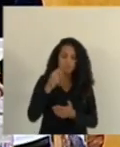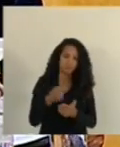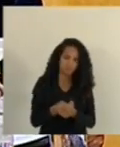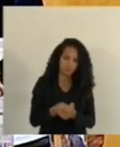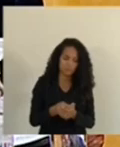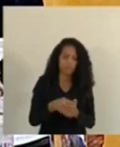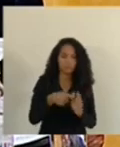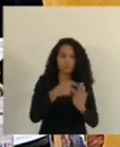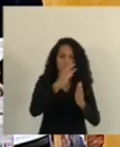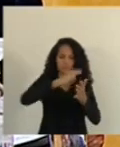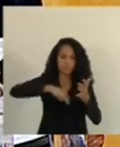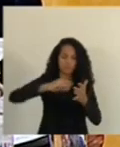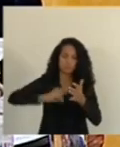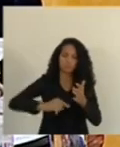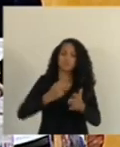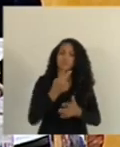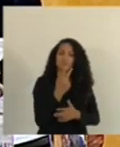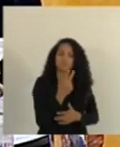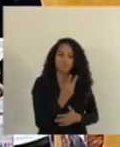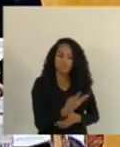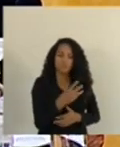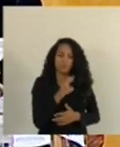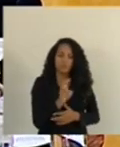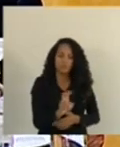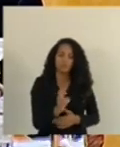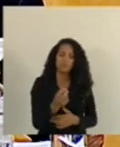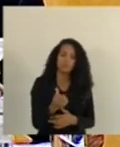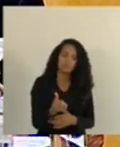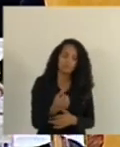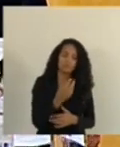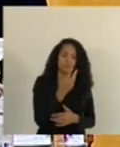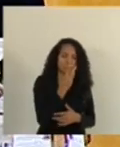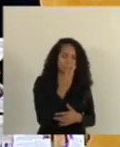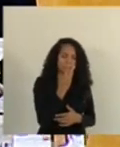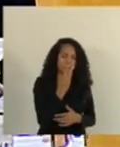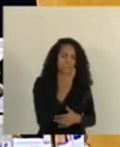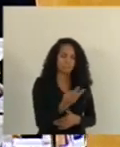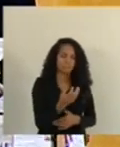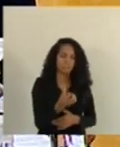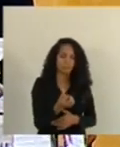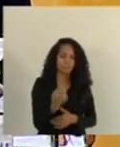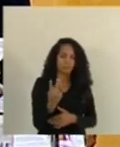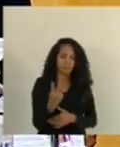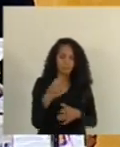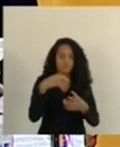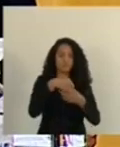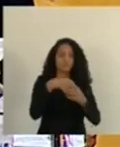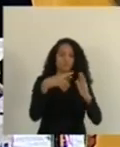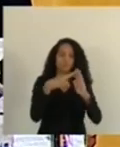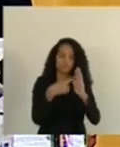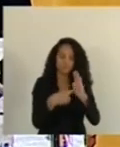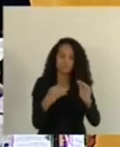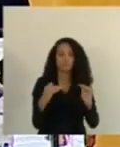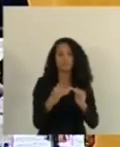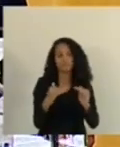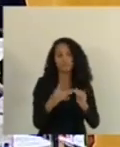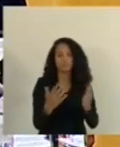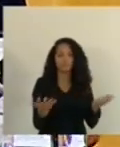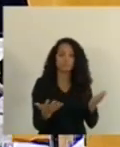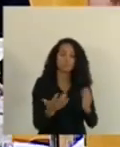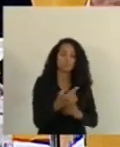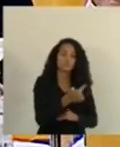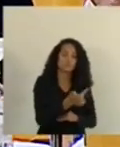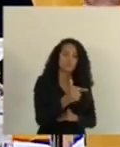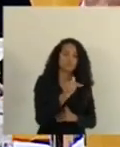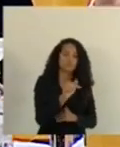pareceres 356 e o 362 tramitem também na forma regimental, do vigésimo sétimo e